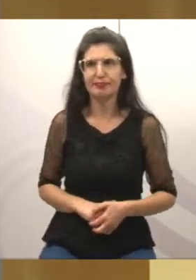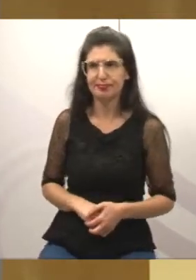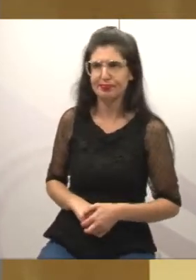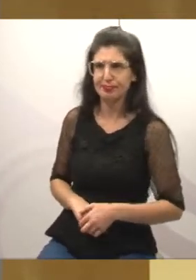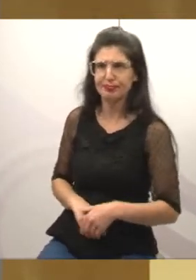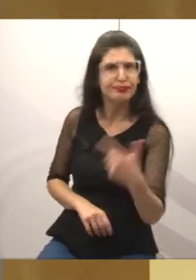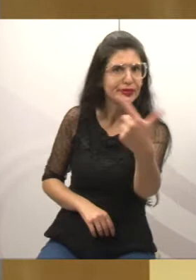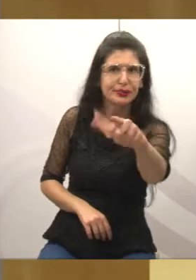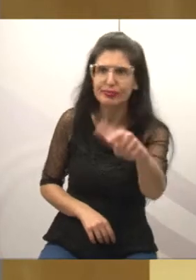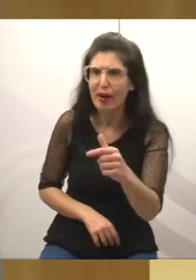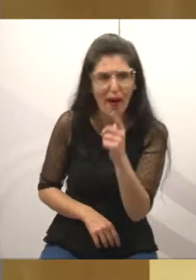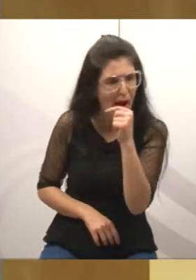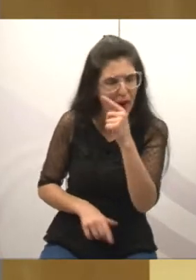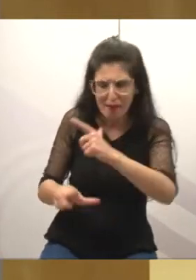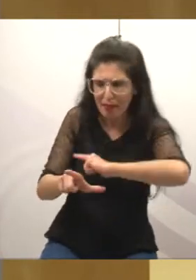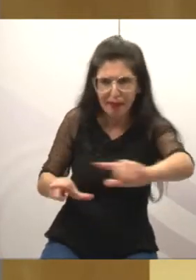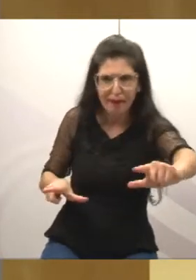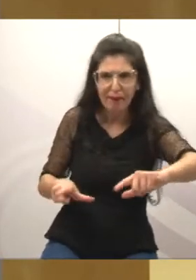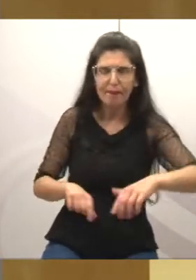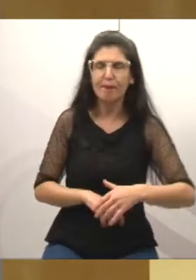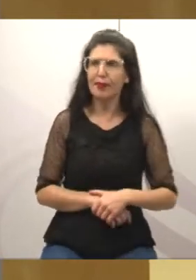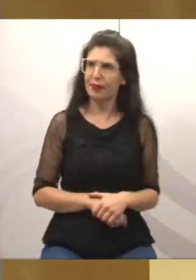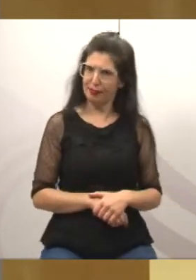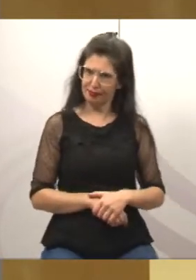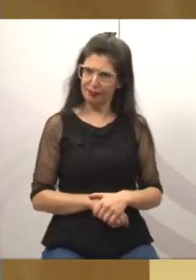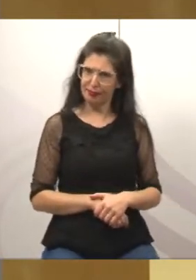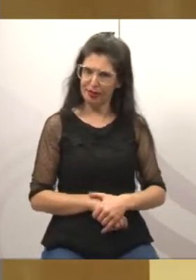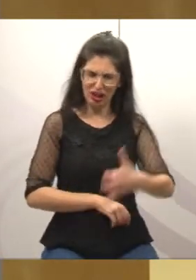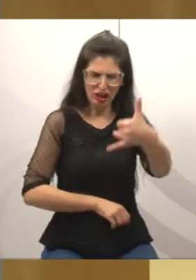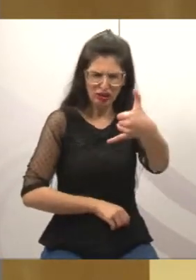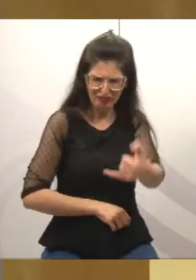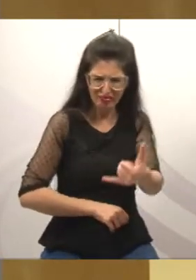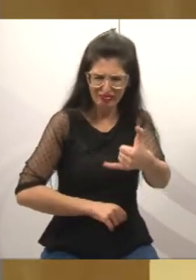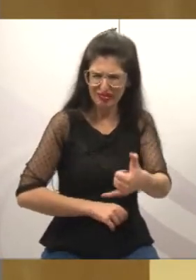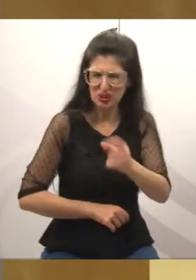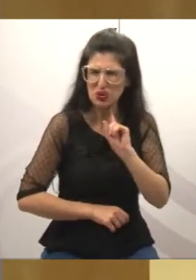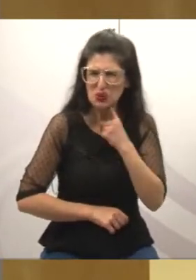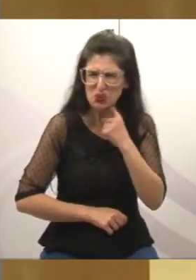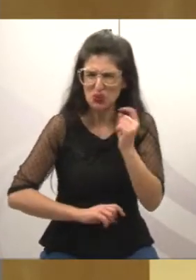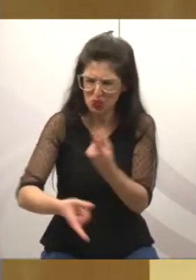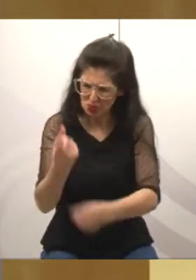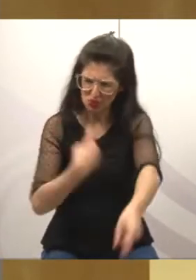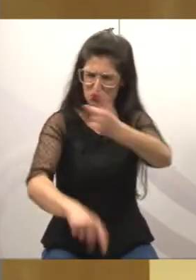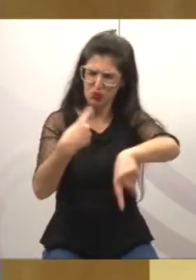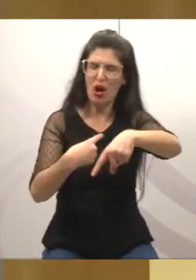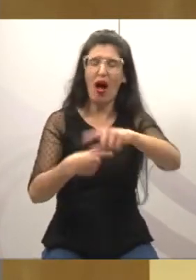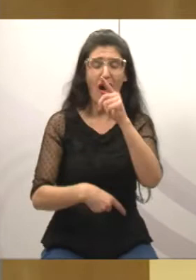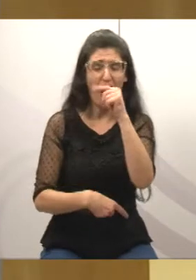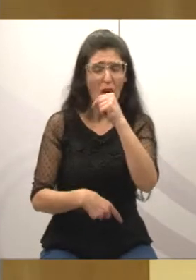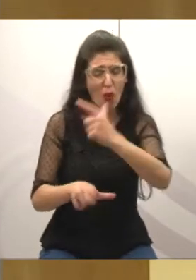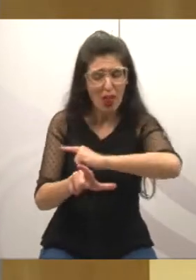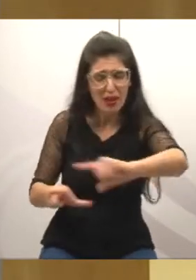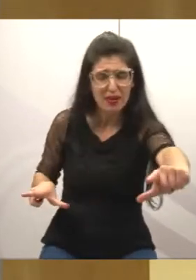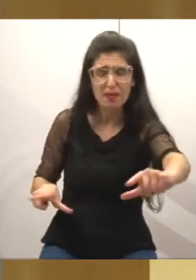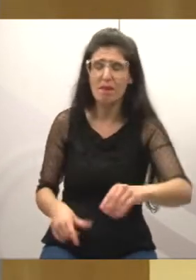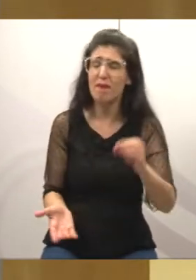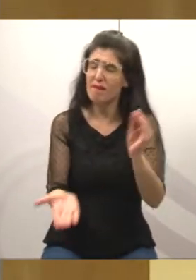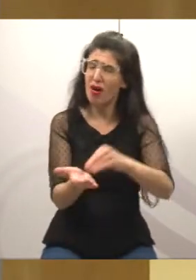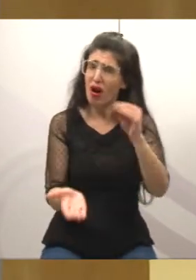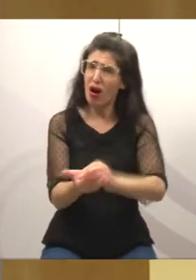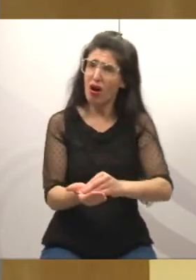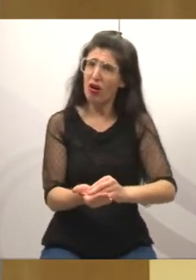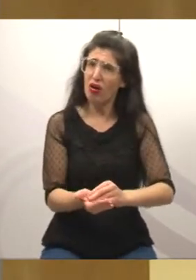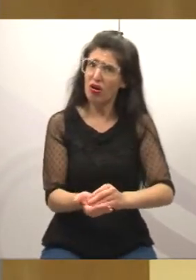esgoto e também de água potável em cada residência. Então, eu quero dizer para vocês da Rua Projetada que